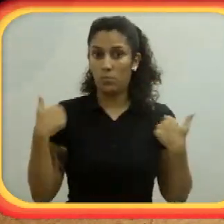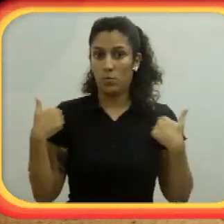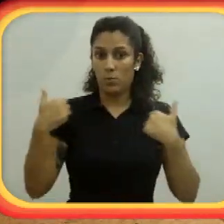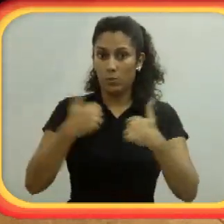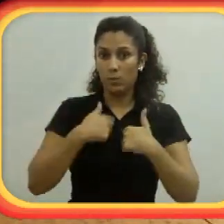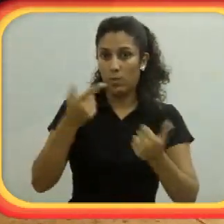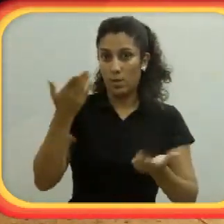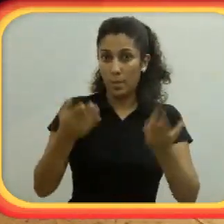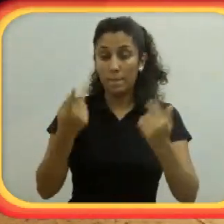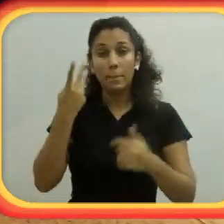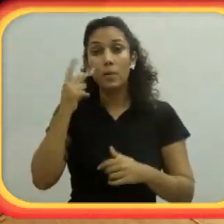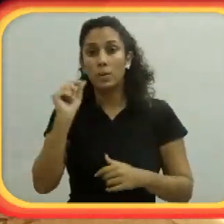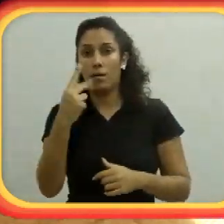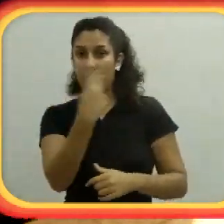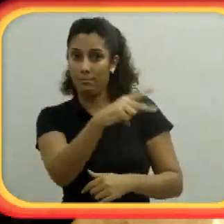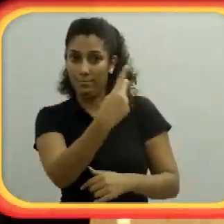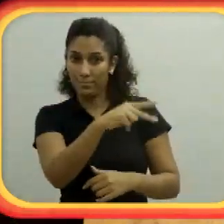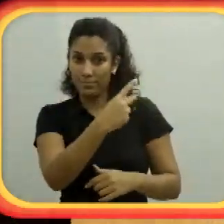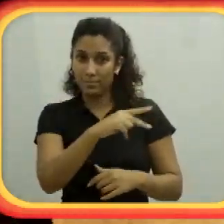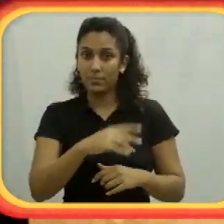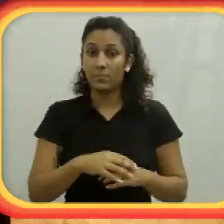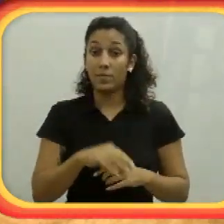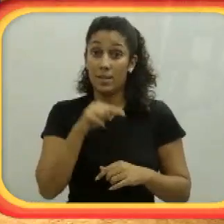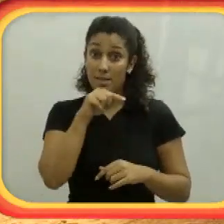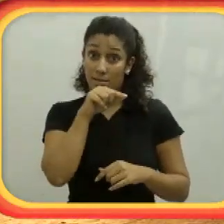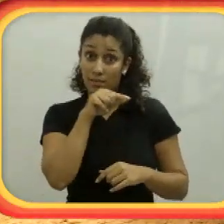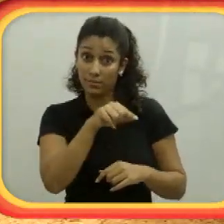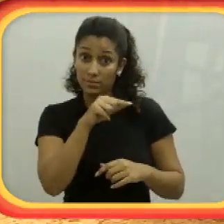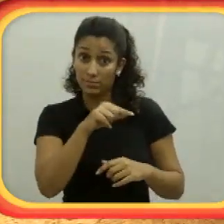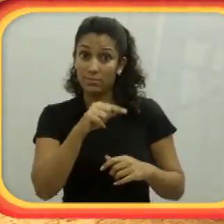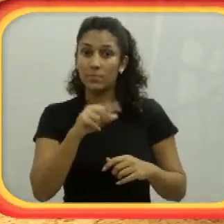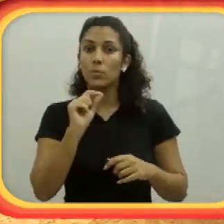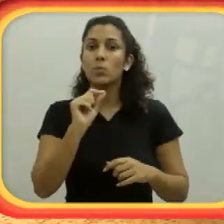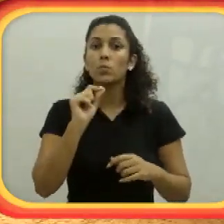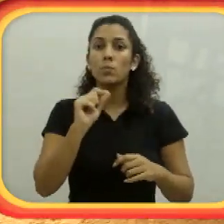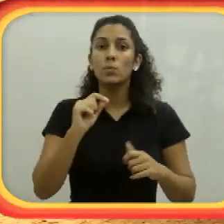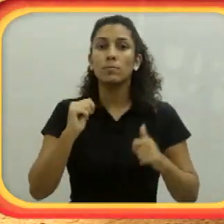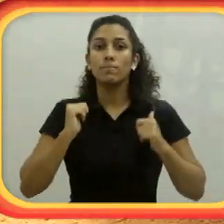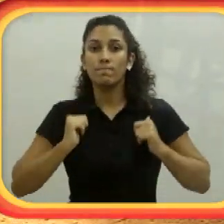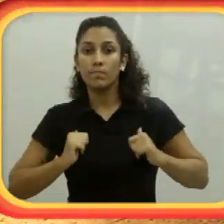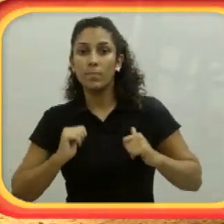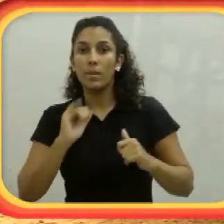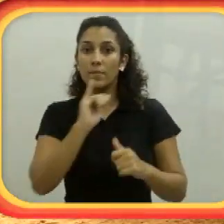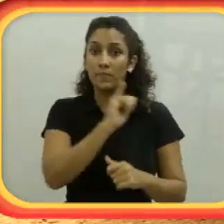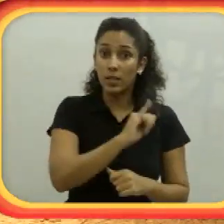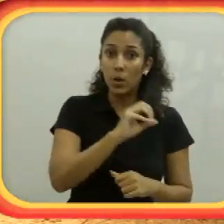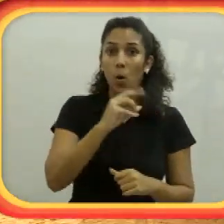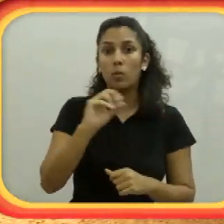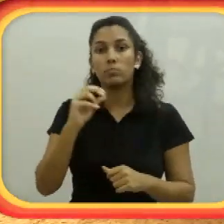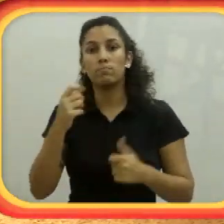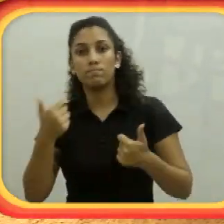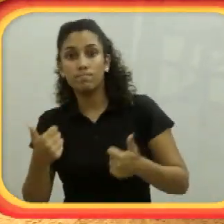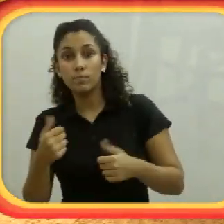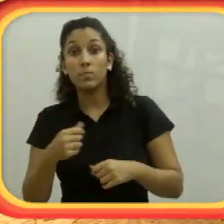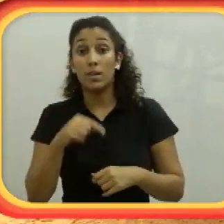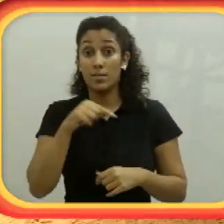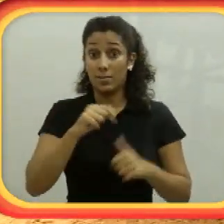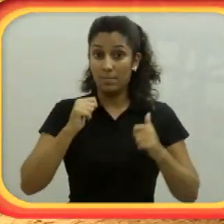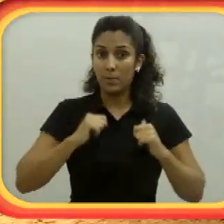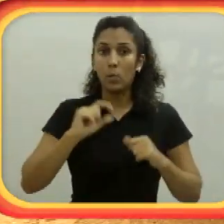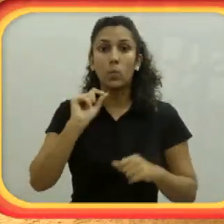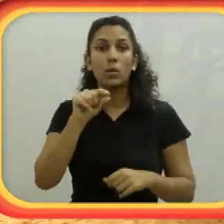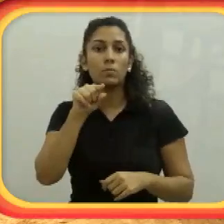através do ar que a gente infla nessa válvula aqui. Então, essa válvula aqui, por causa disso que ele é chamado colete